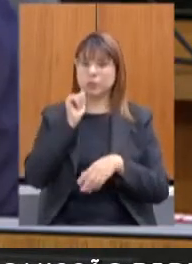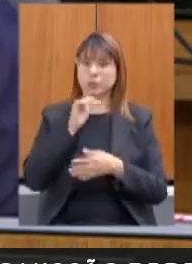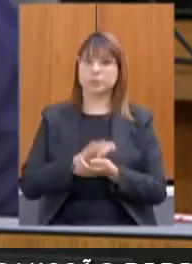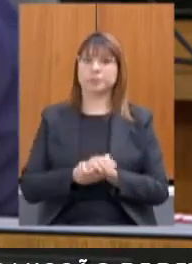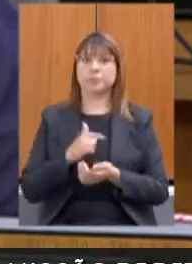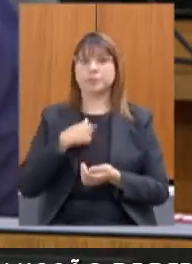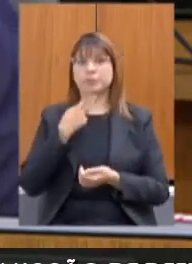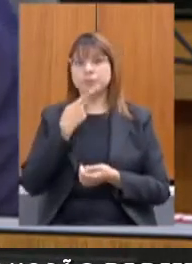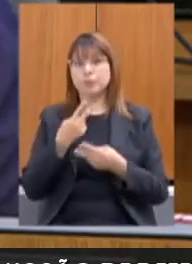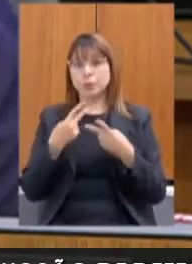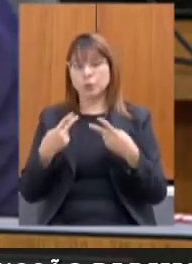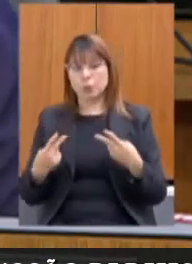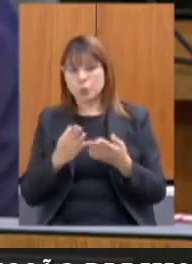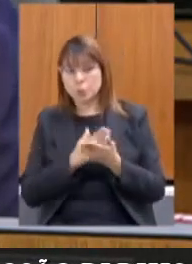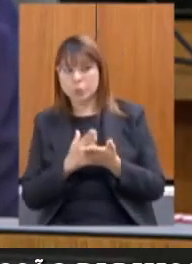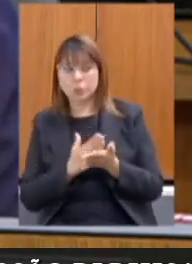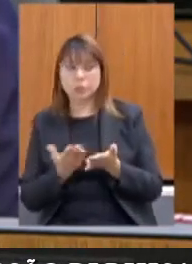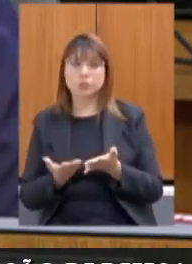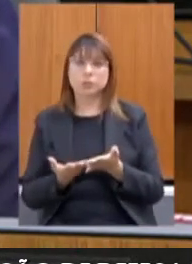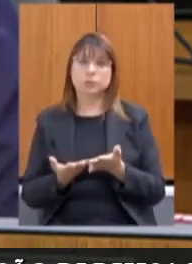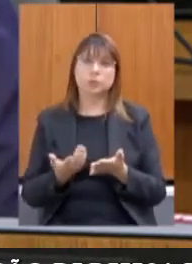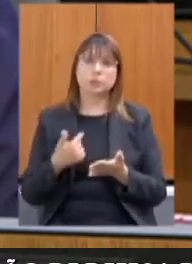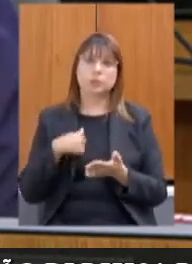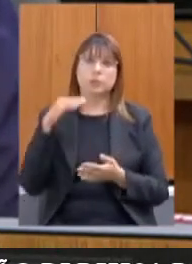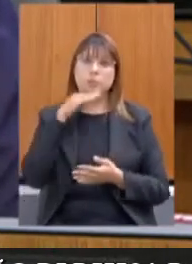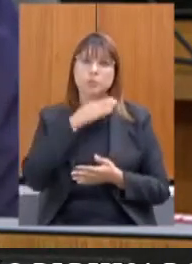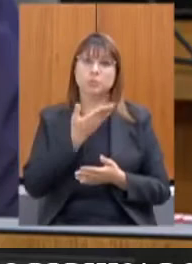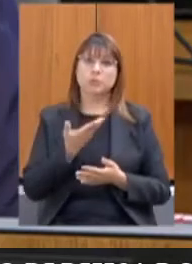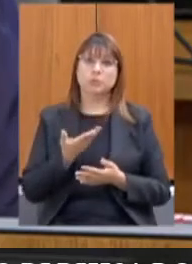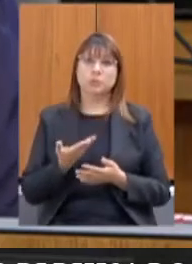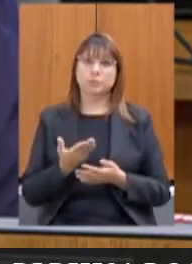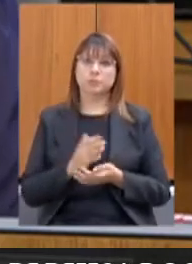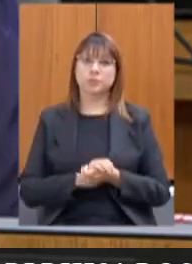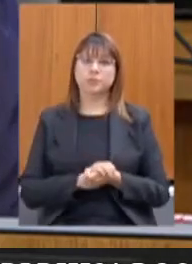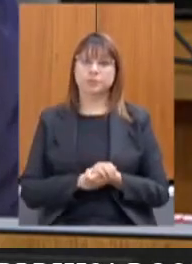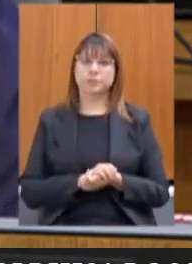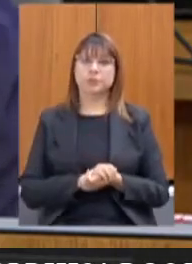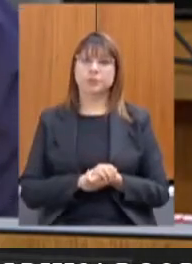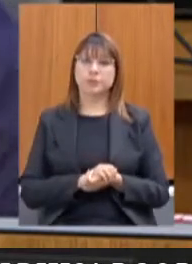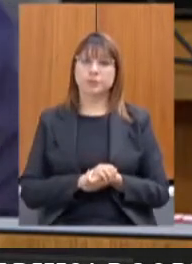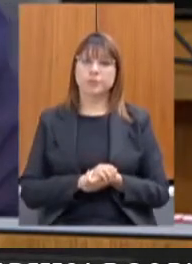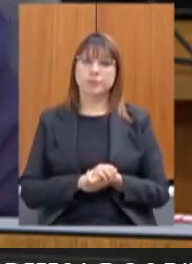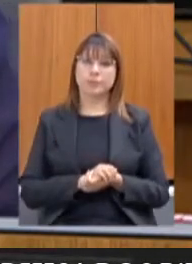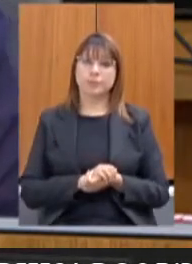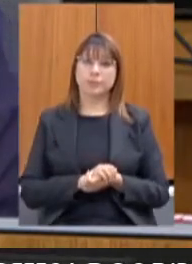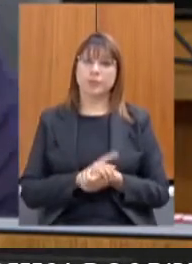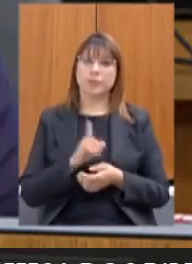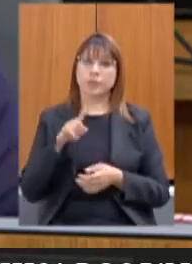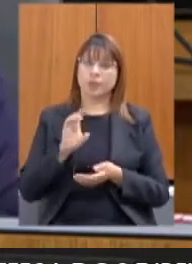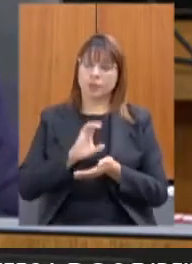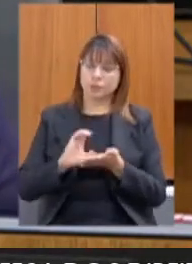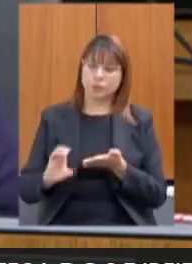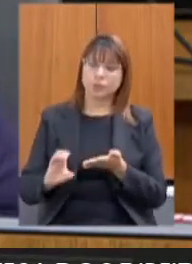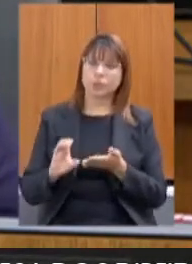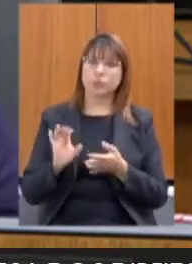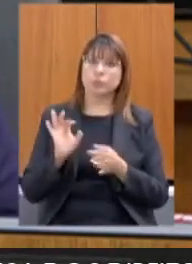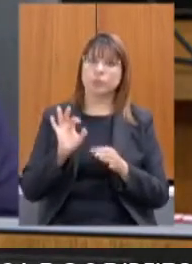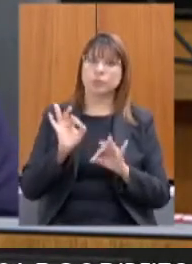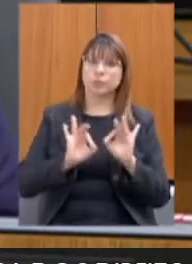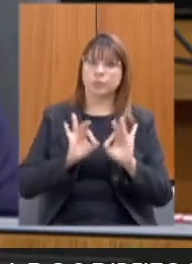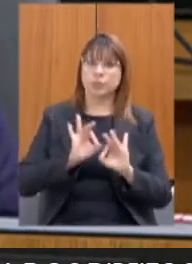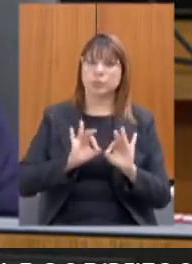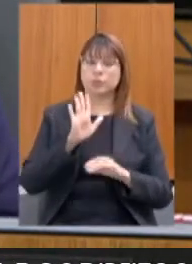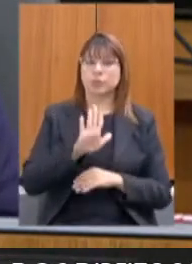farei algumas considerações, eu estou verificando exatamente a questão dos recursos do Programa Nacional de